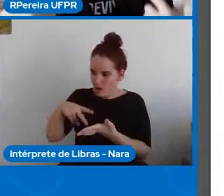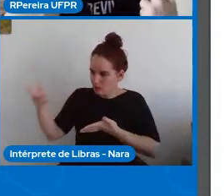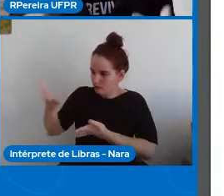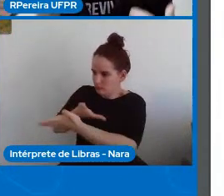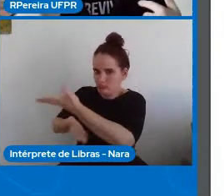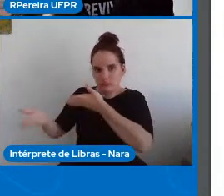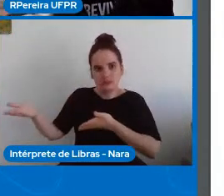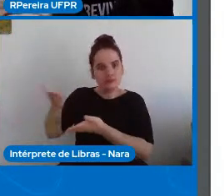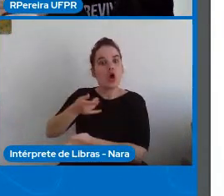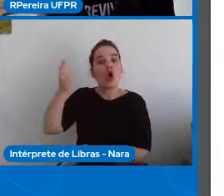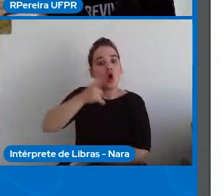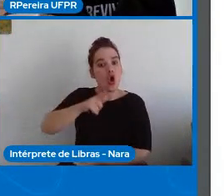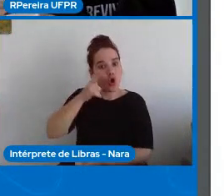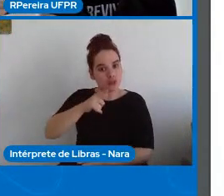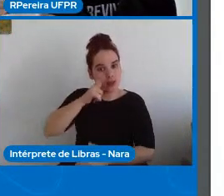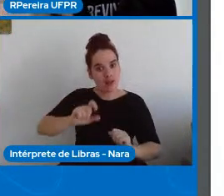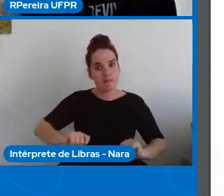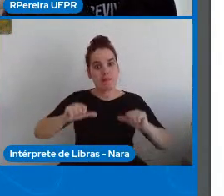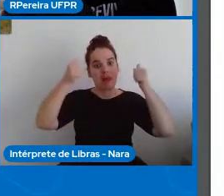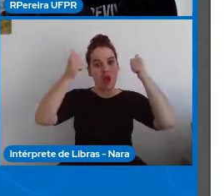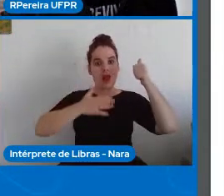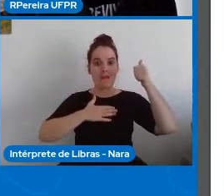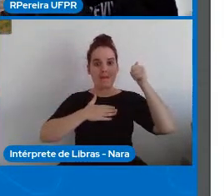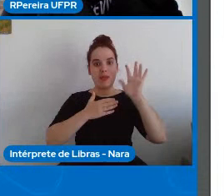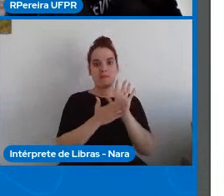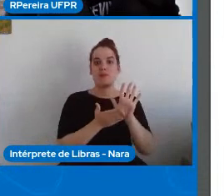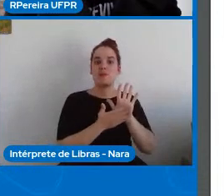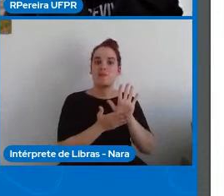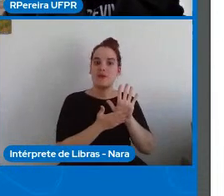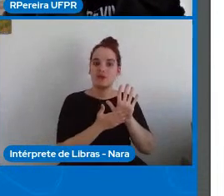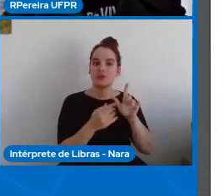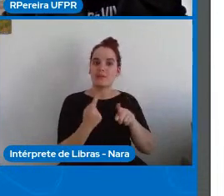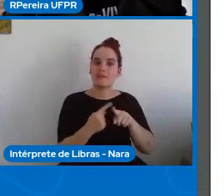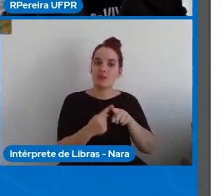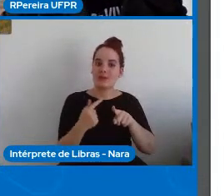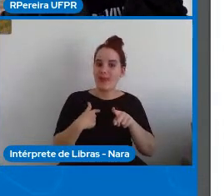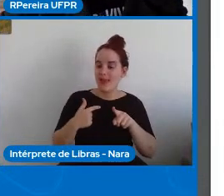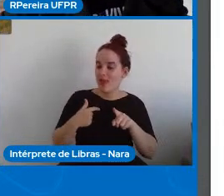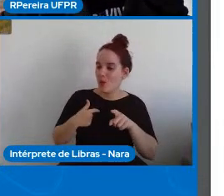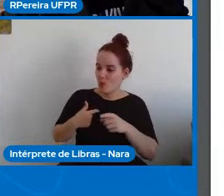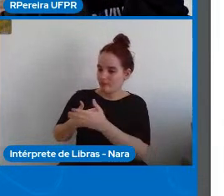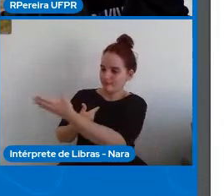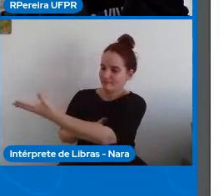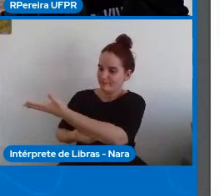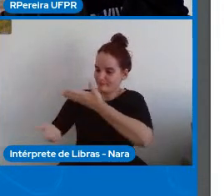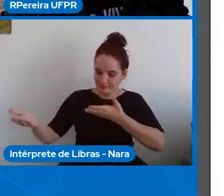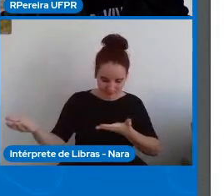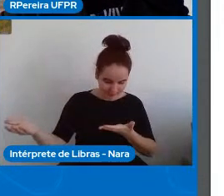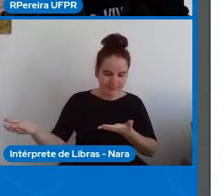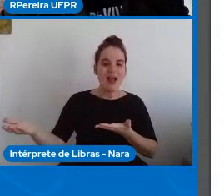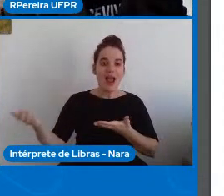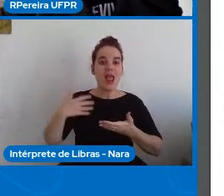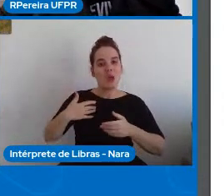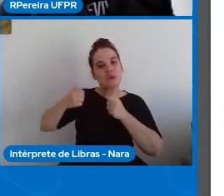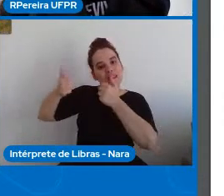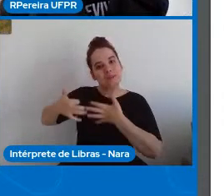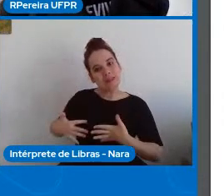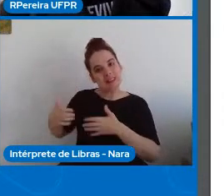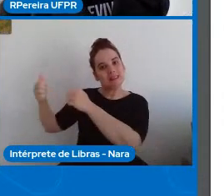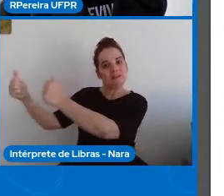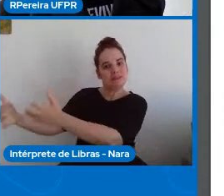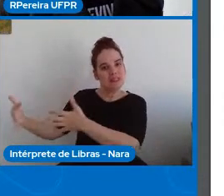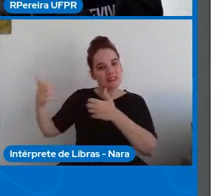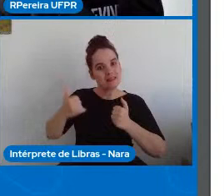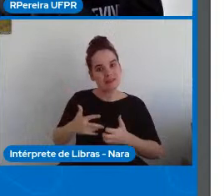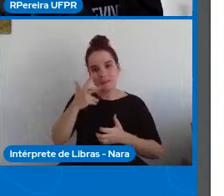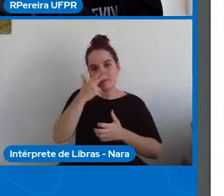como melhorar a própria solução dela quando ela está ensinando explicando para outra pessoa e aí nós